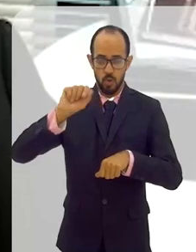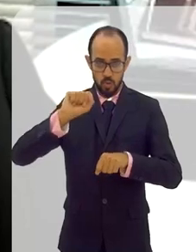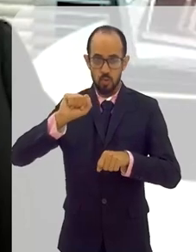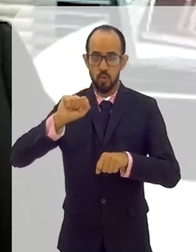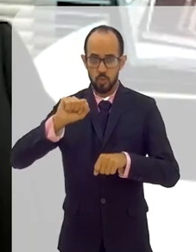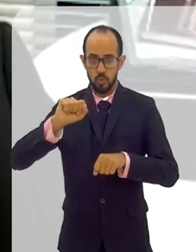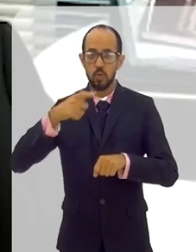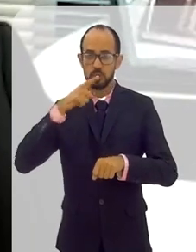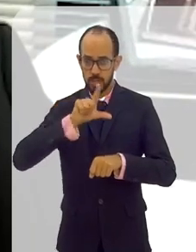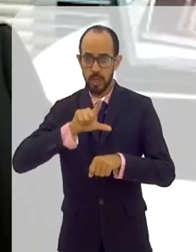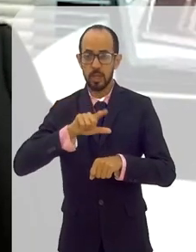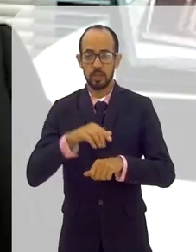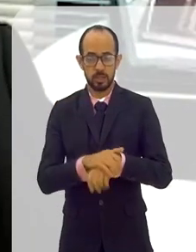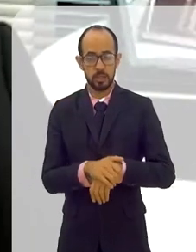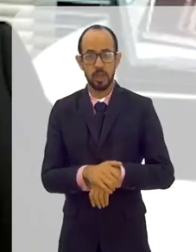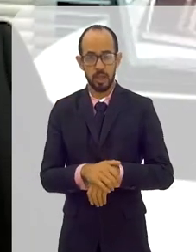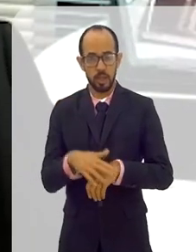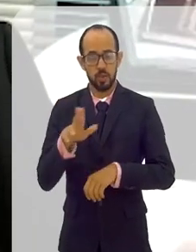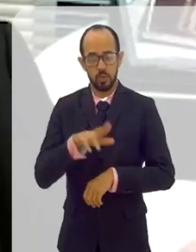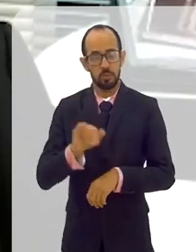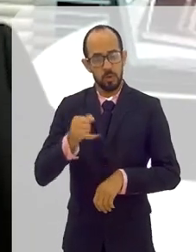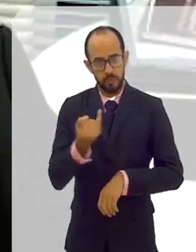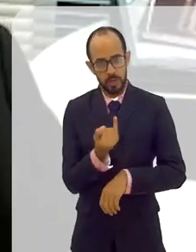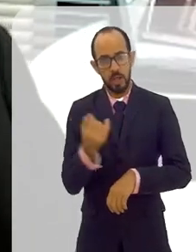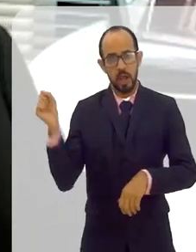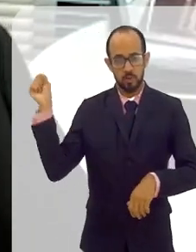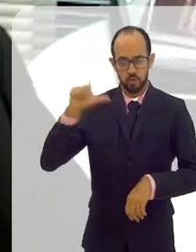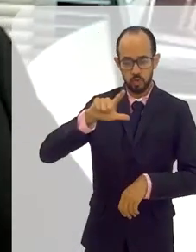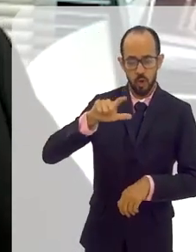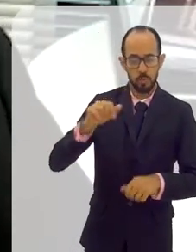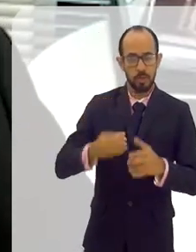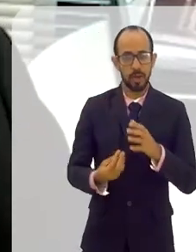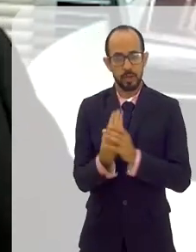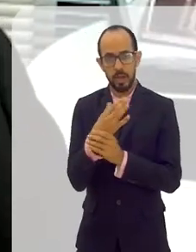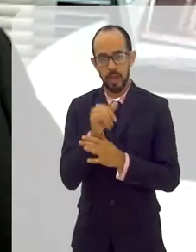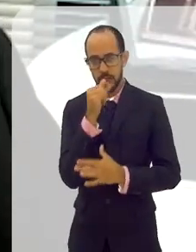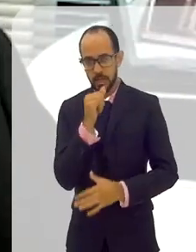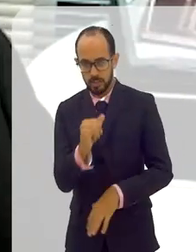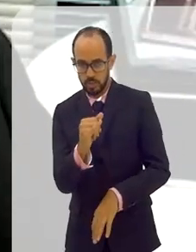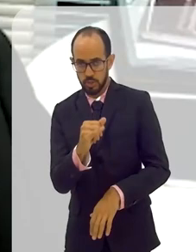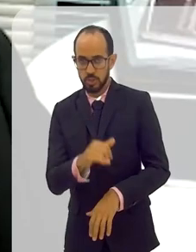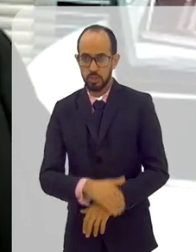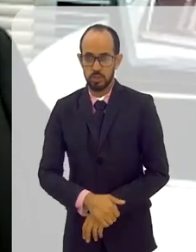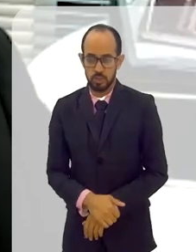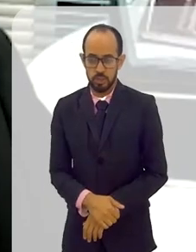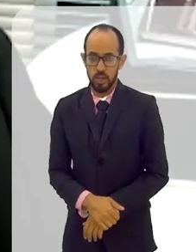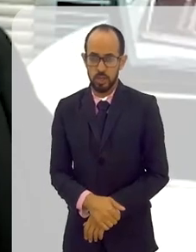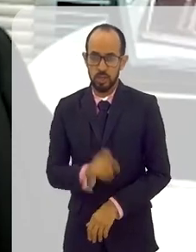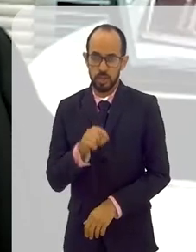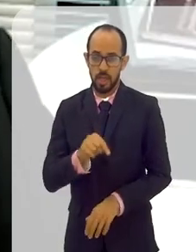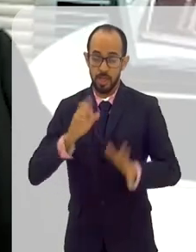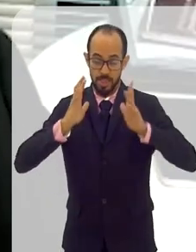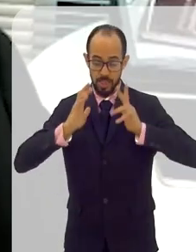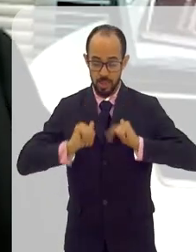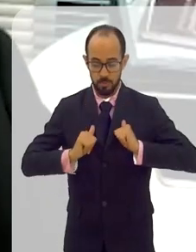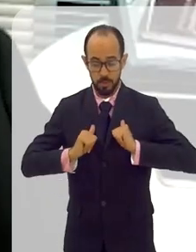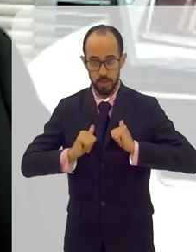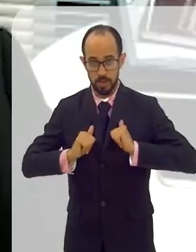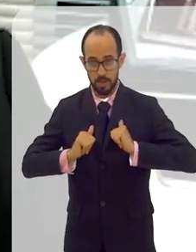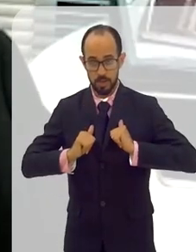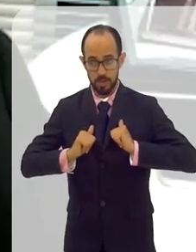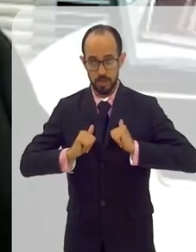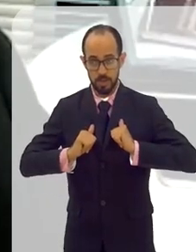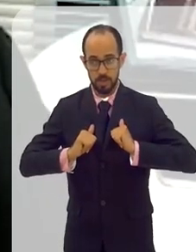o que se faz no mundo todo, que é o uso de energia solar para produzir energia elétrica, que é uma energia